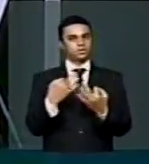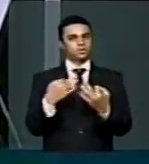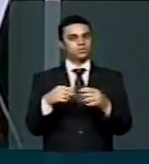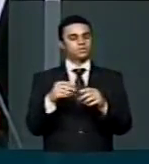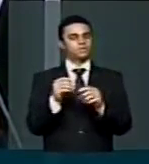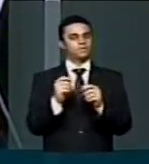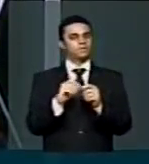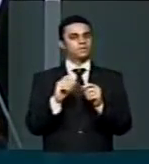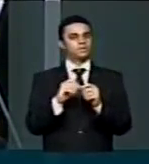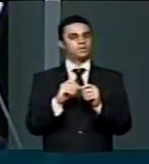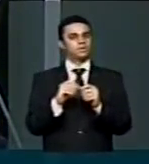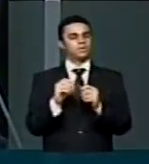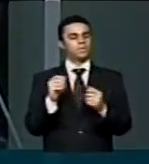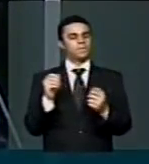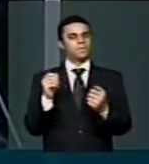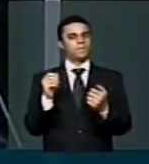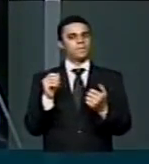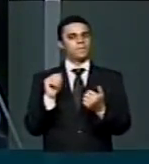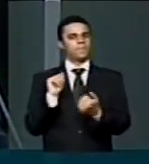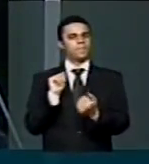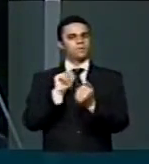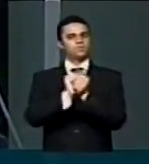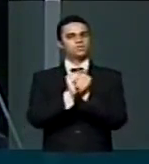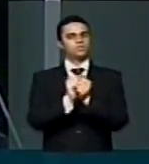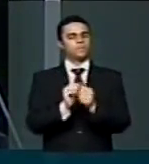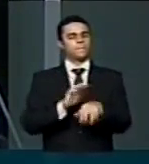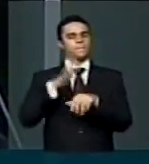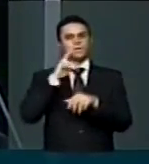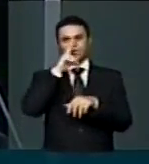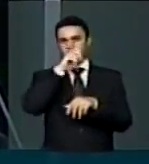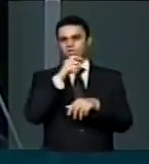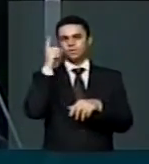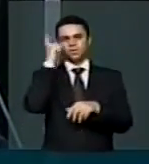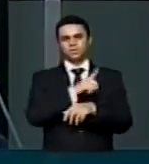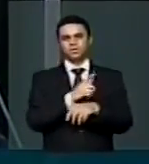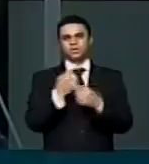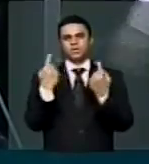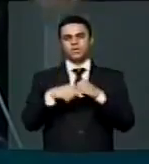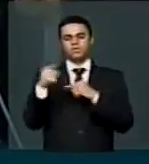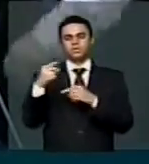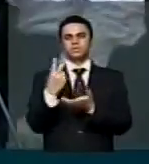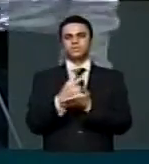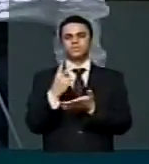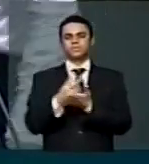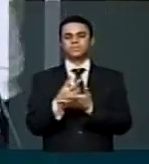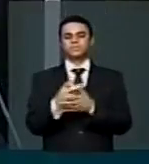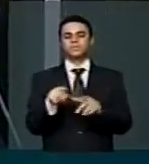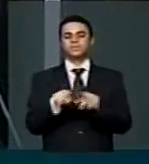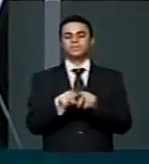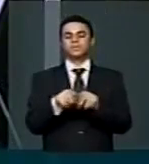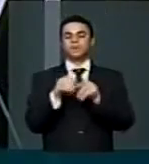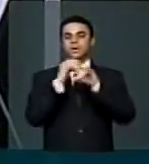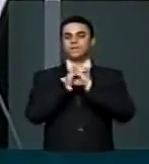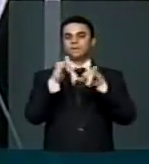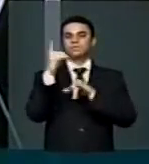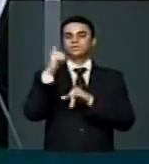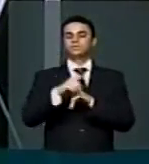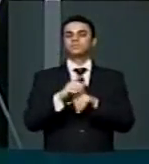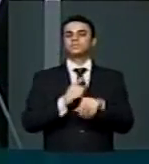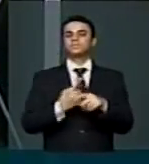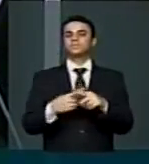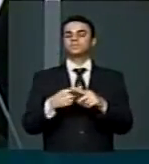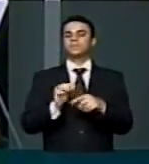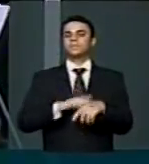se agregar força à pressão internacional para reverter esta condenação Frise-se, mais do que uma questão